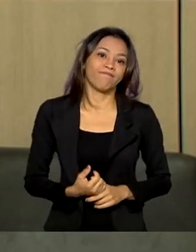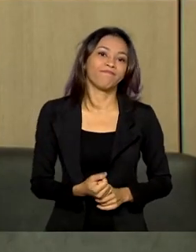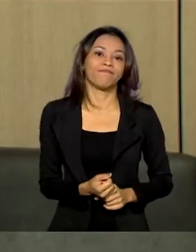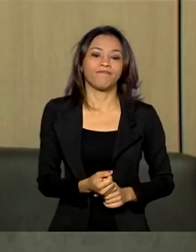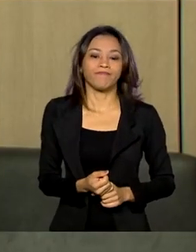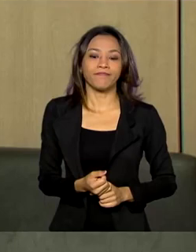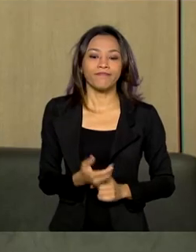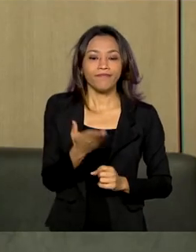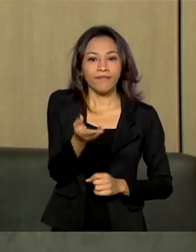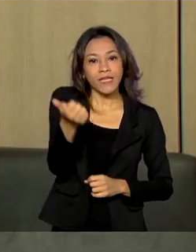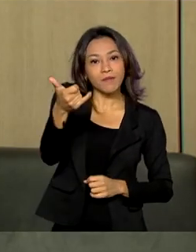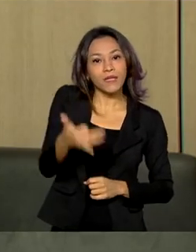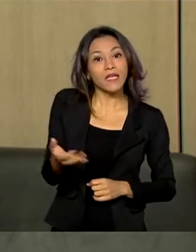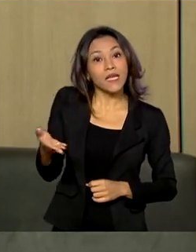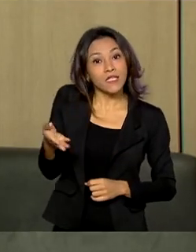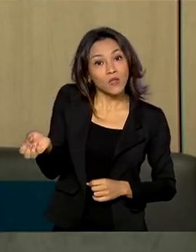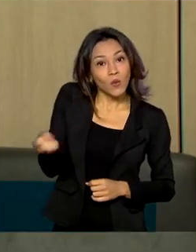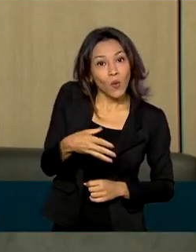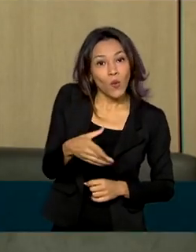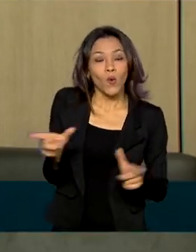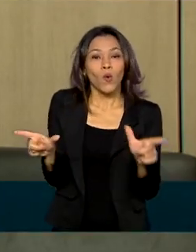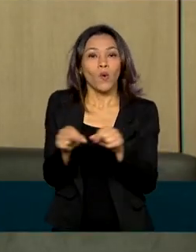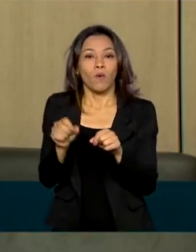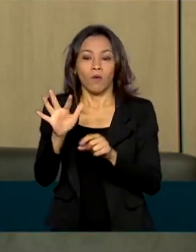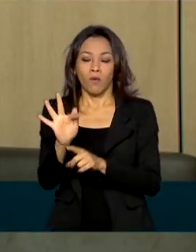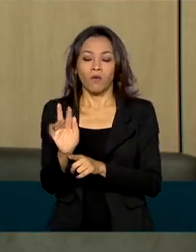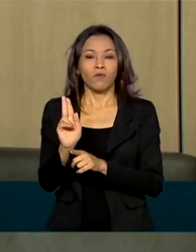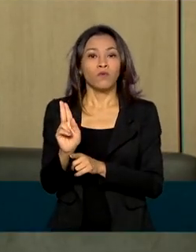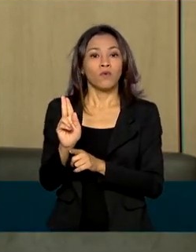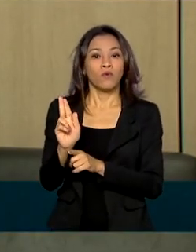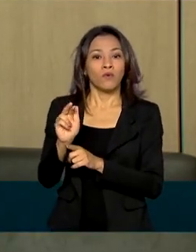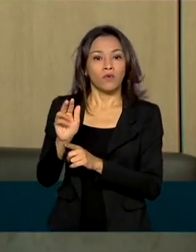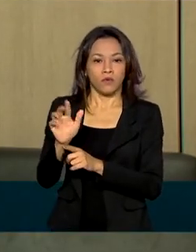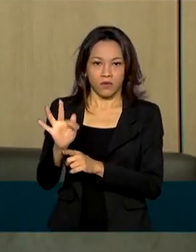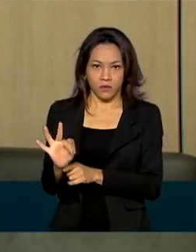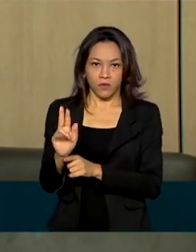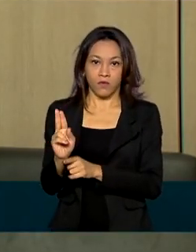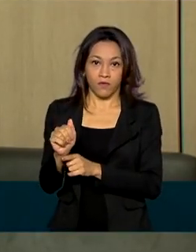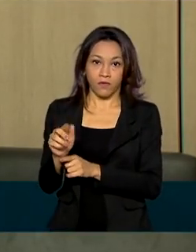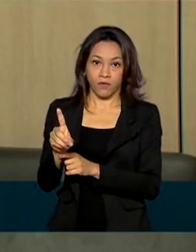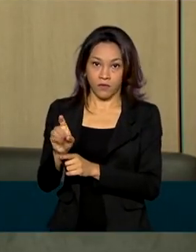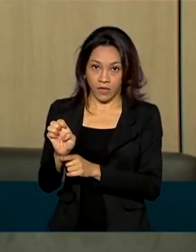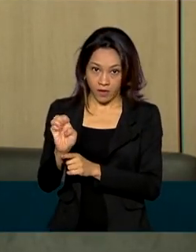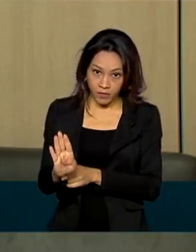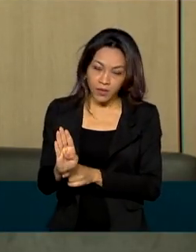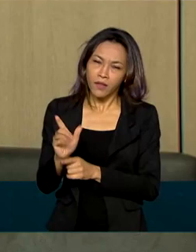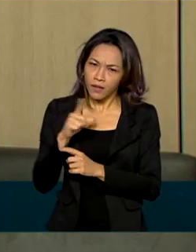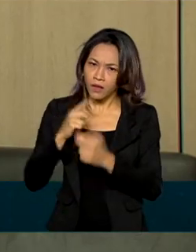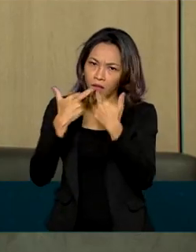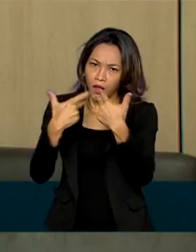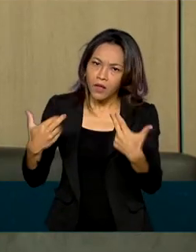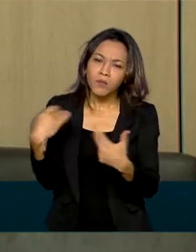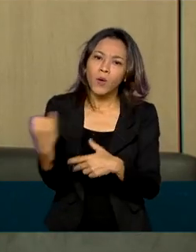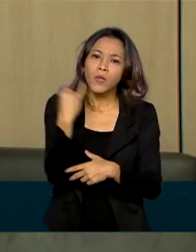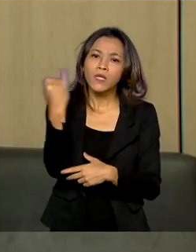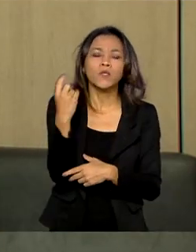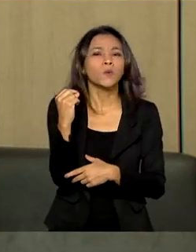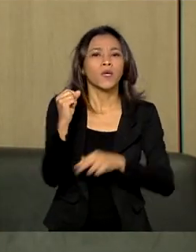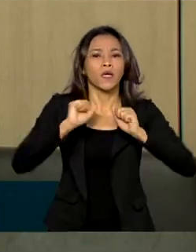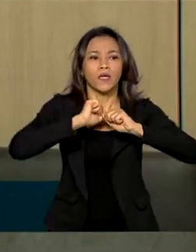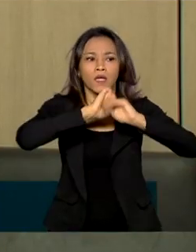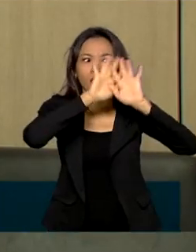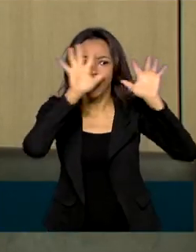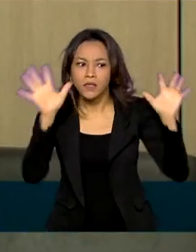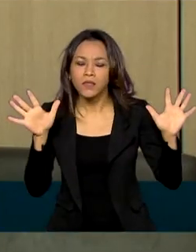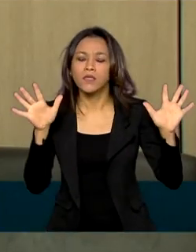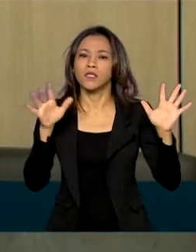Esse novo Fundeb, ele traz algumas também inovações importantes, né? Em especial, a questão da transparência, que foi muito